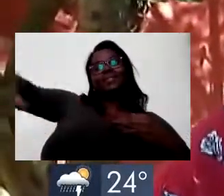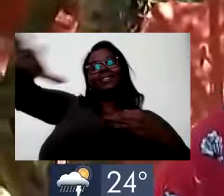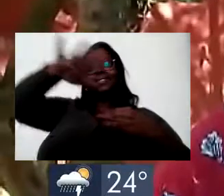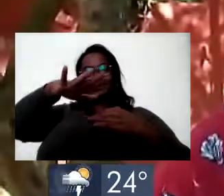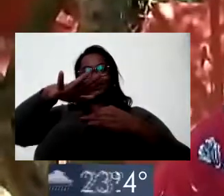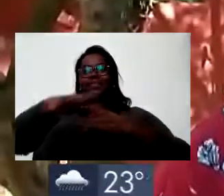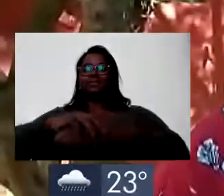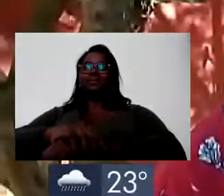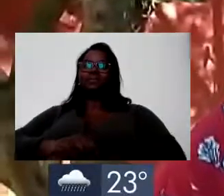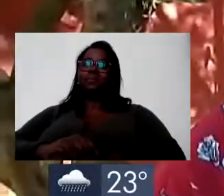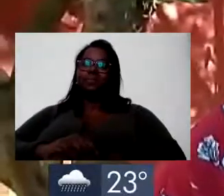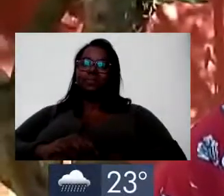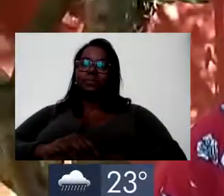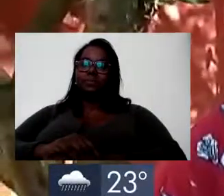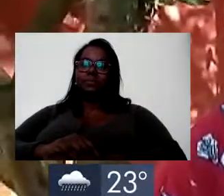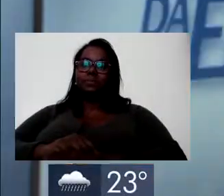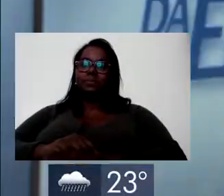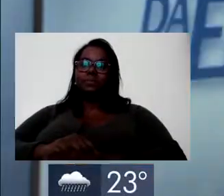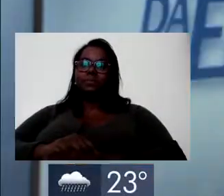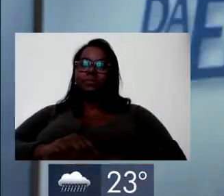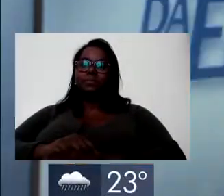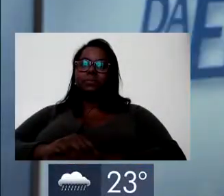dúvidas a essa população.